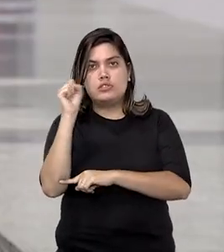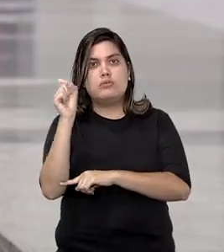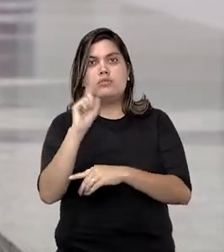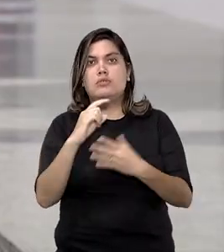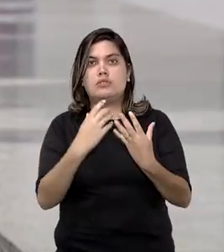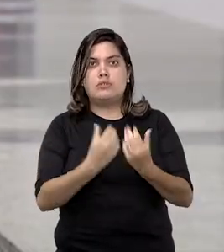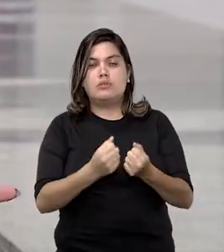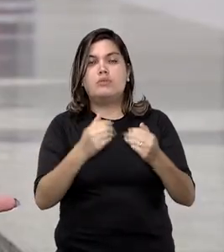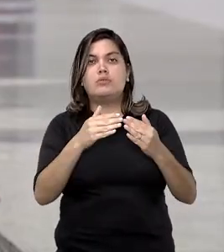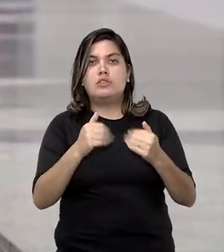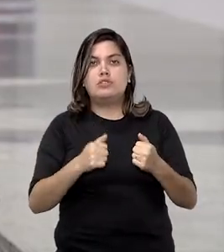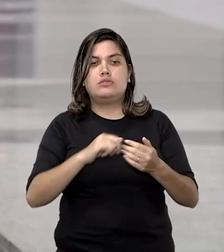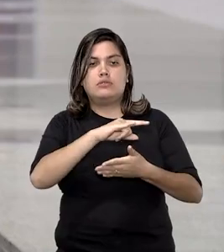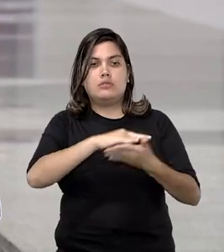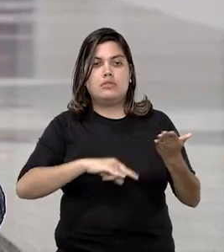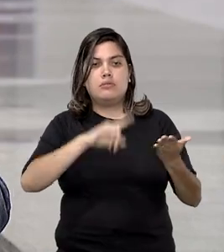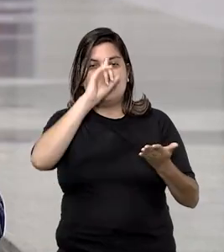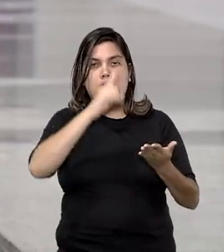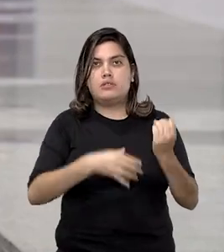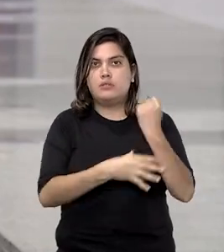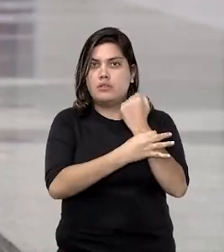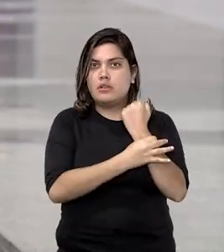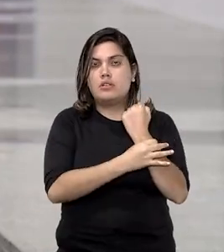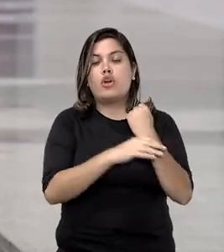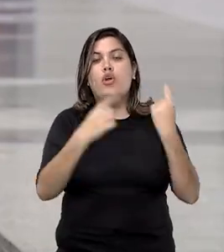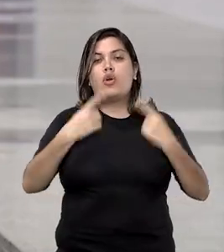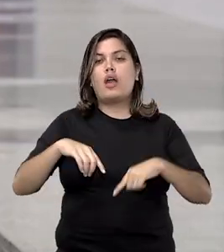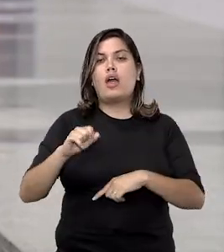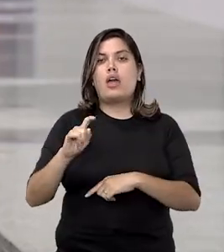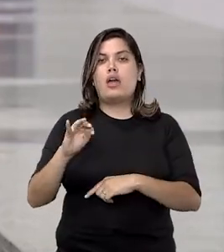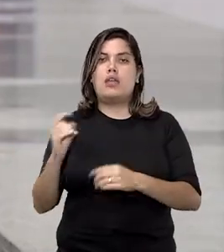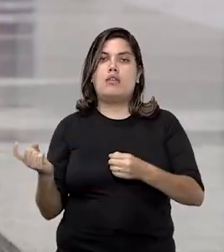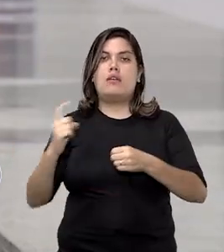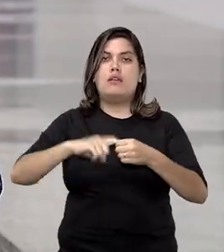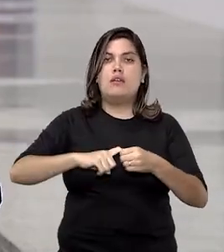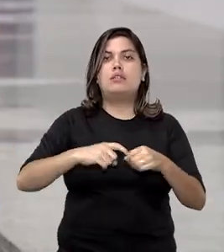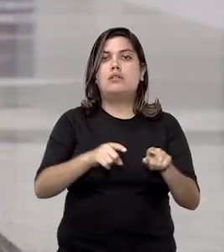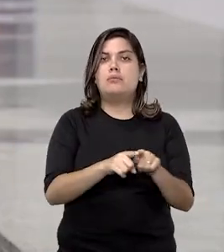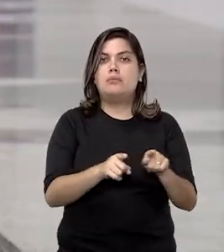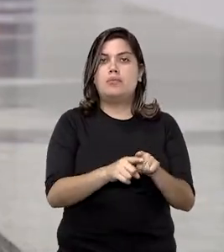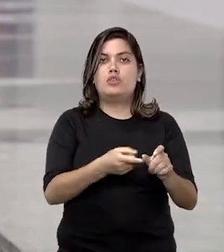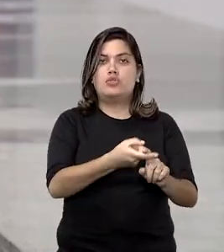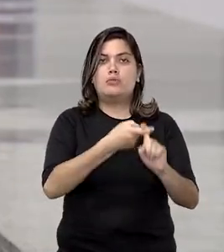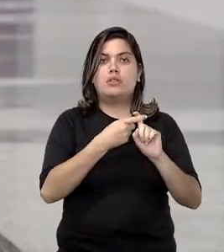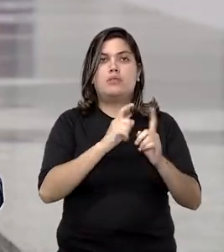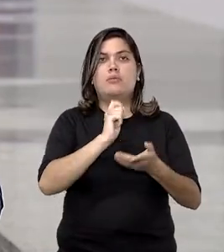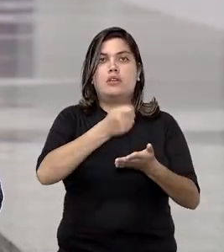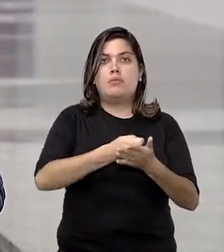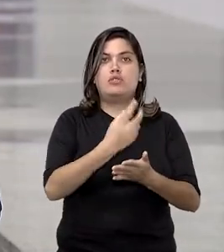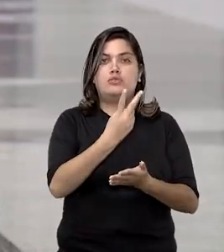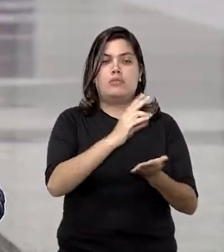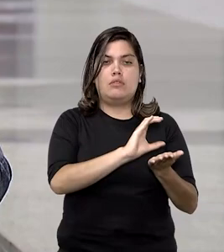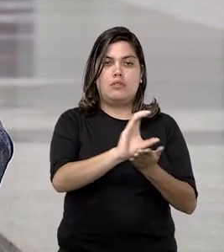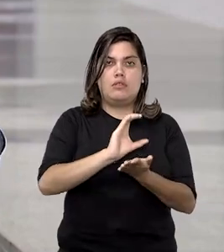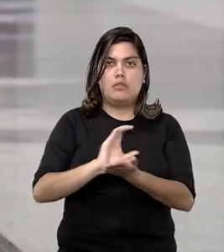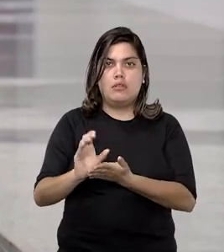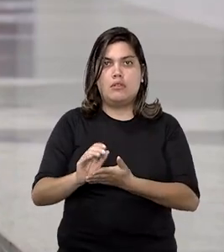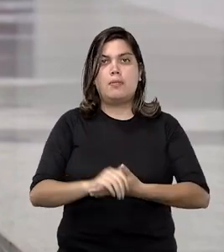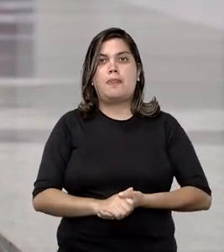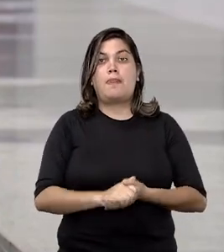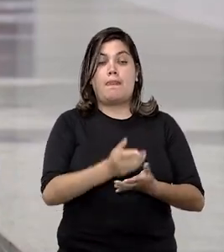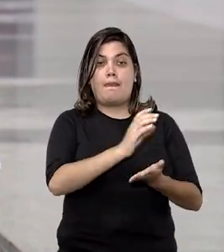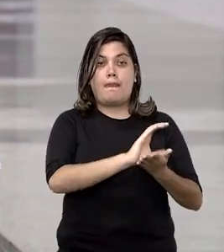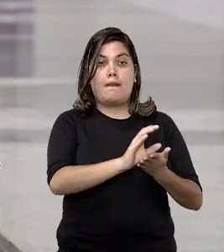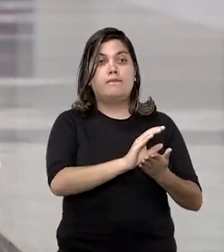impetrou o recurso em mandado de segurança contra ato que determinou a devolução e a suspensão do pagamento de duas verbas, a